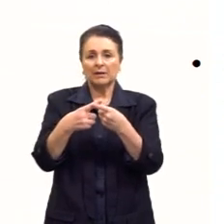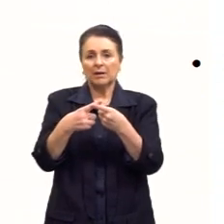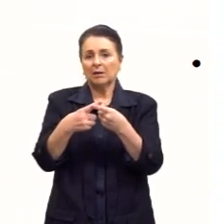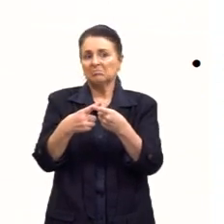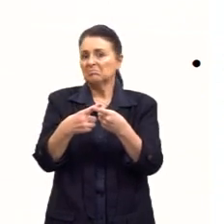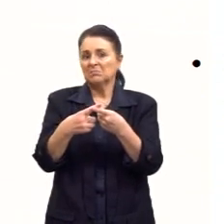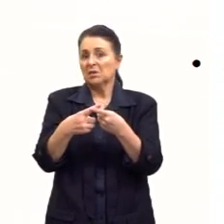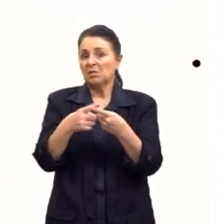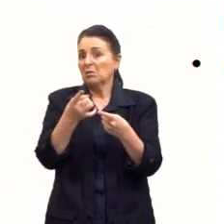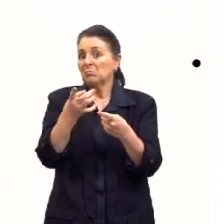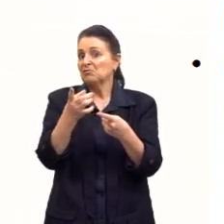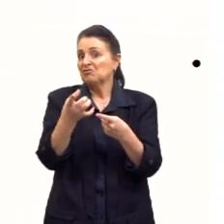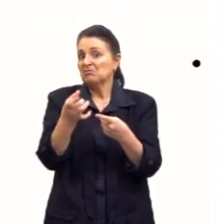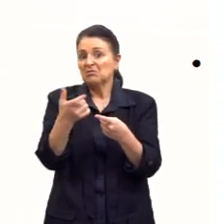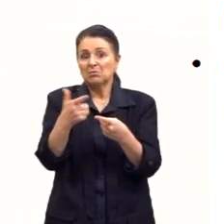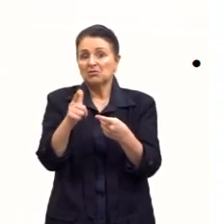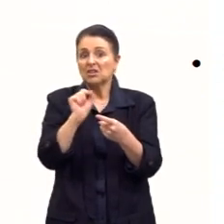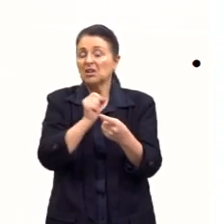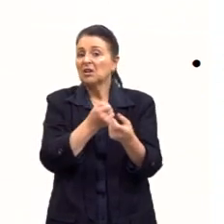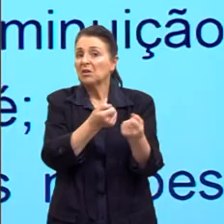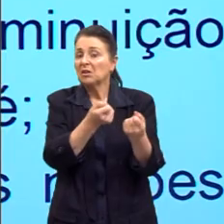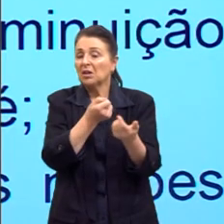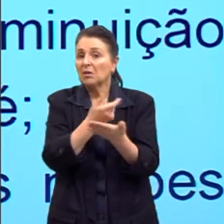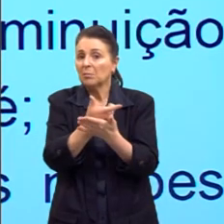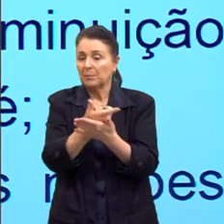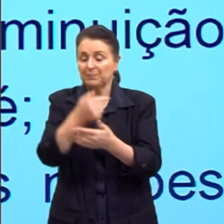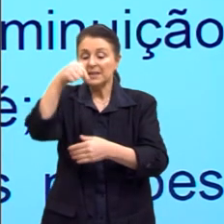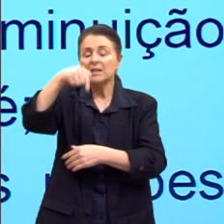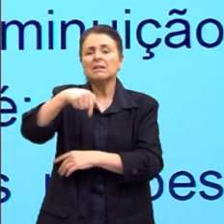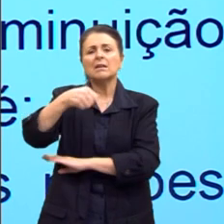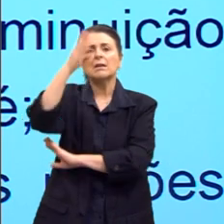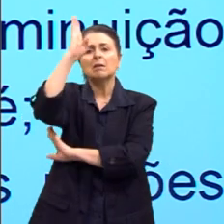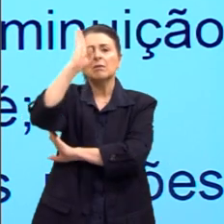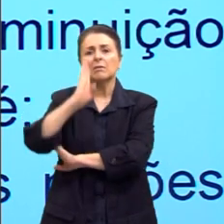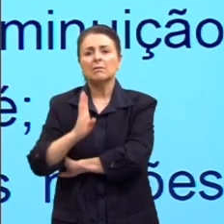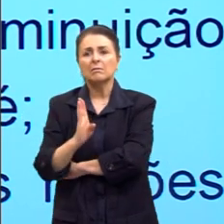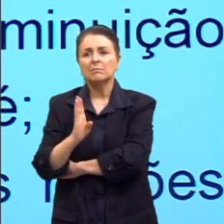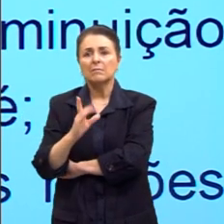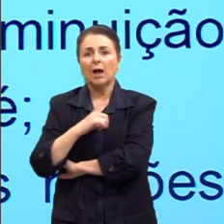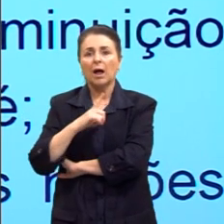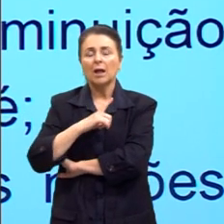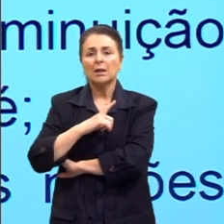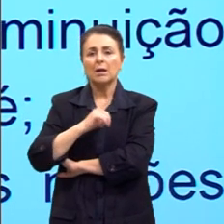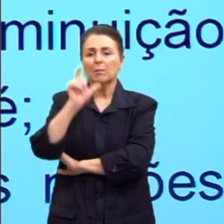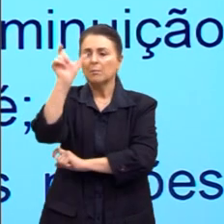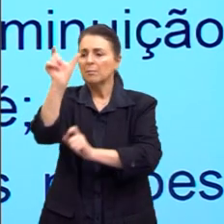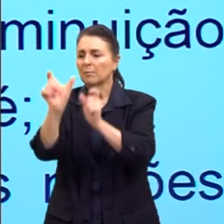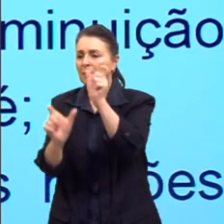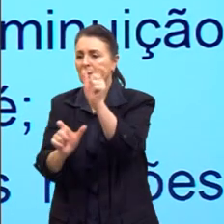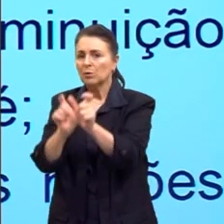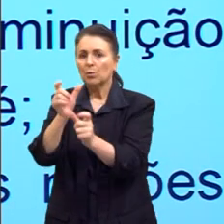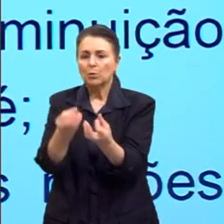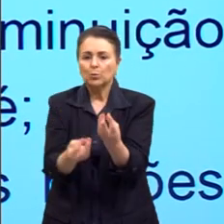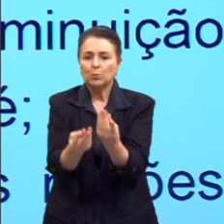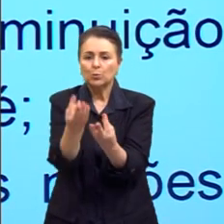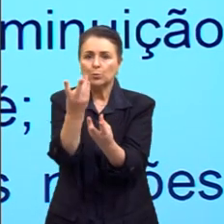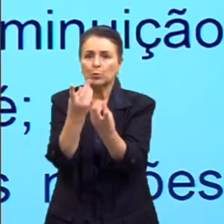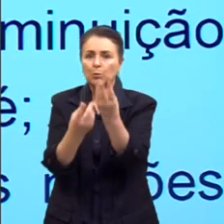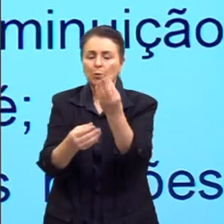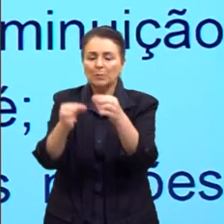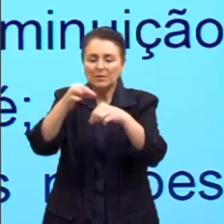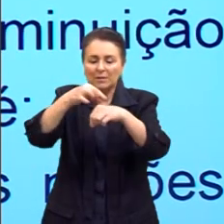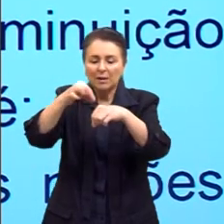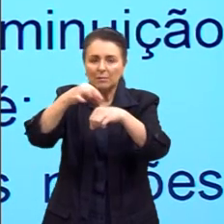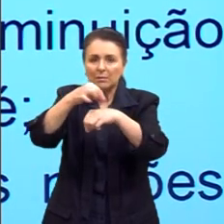aqui no Brasil, temos uma imagem nesse slide de pessoas queimando grãos de café. O pessoal